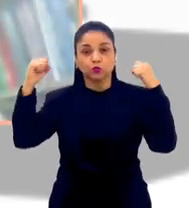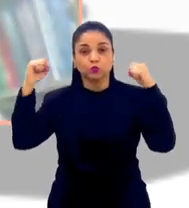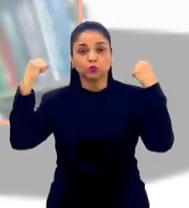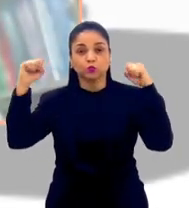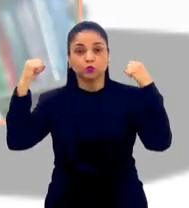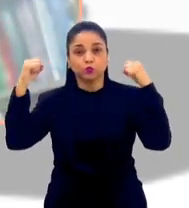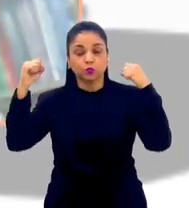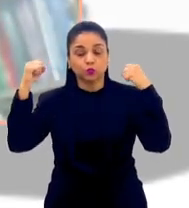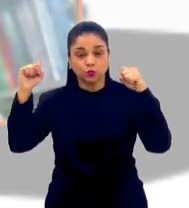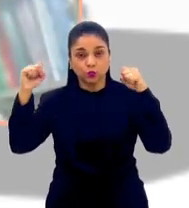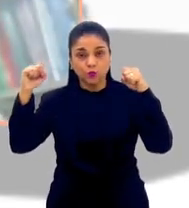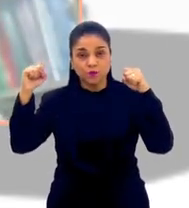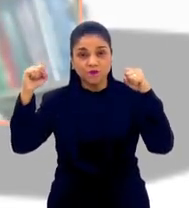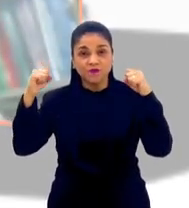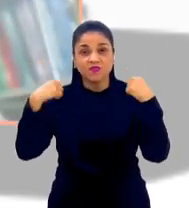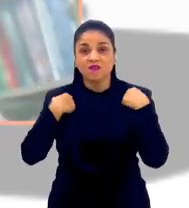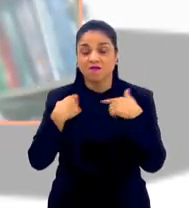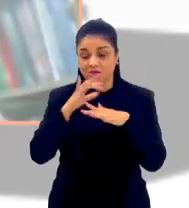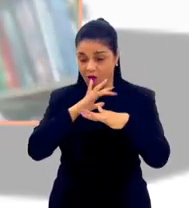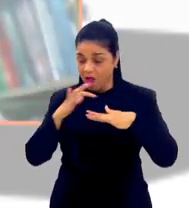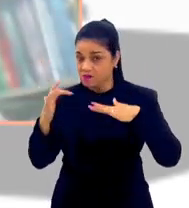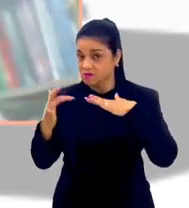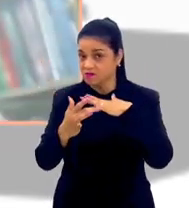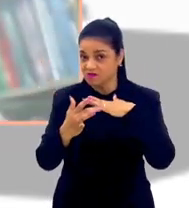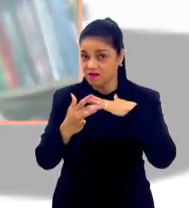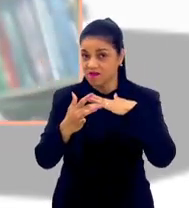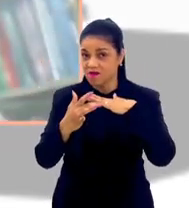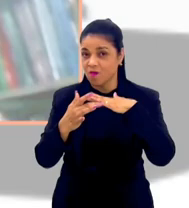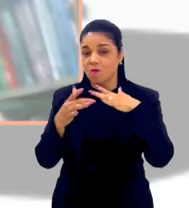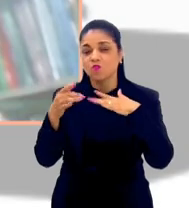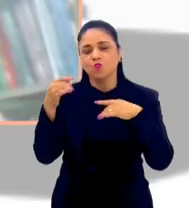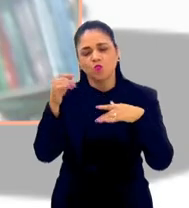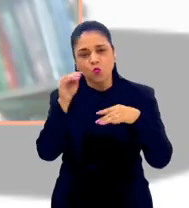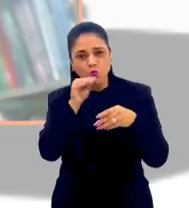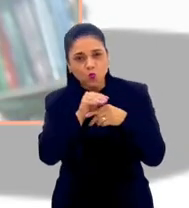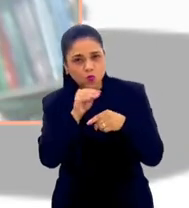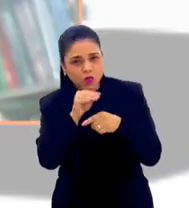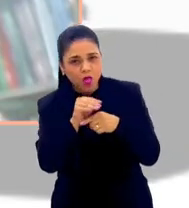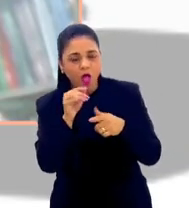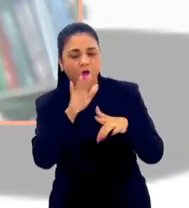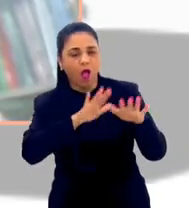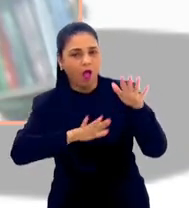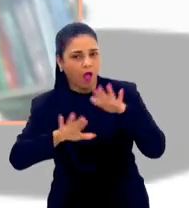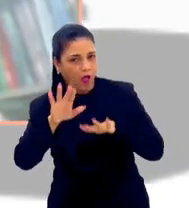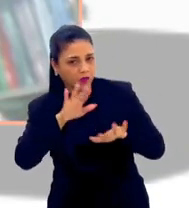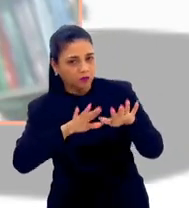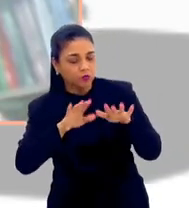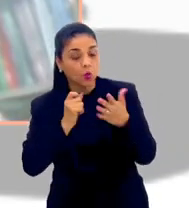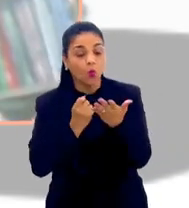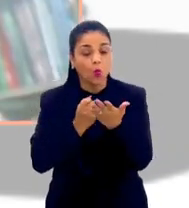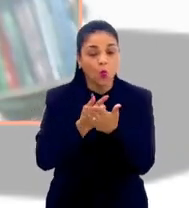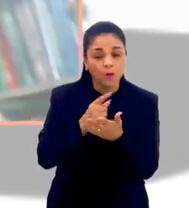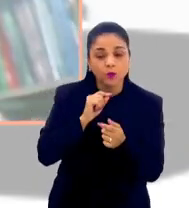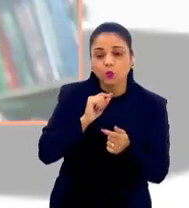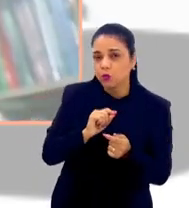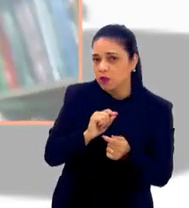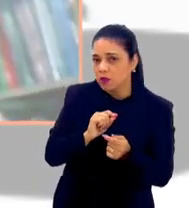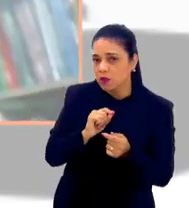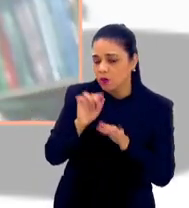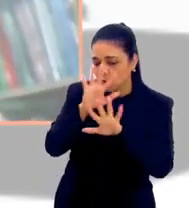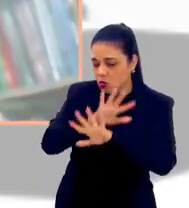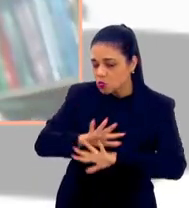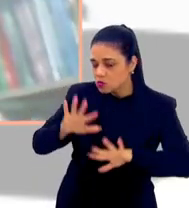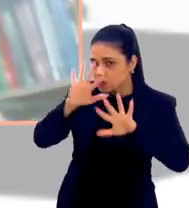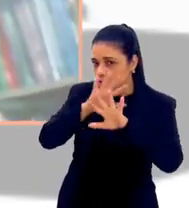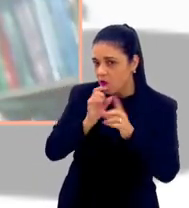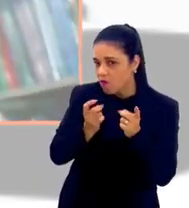sentada. Então, a rede social tem que se ter cuidado com o que eu estou comprando, ela vem de ilusão,